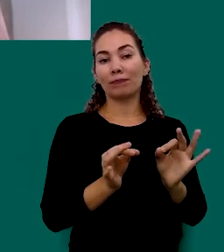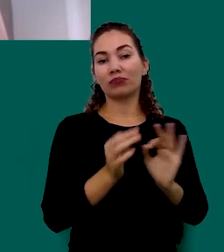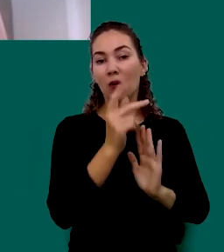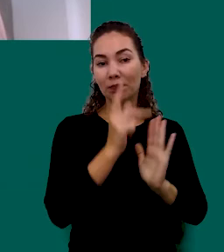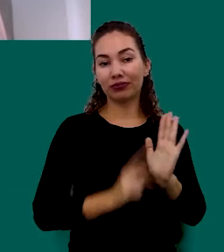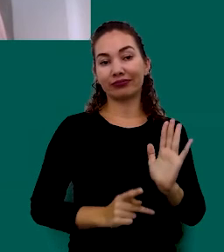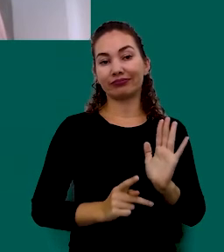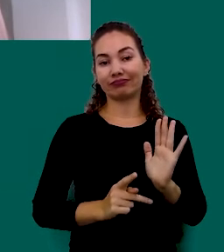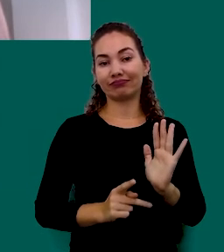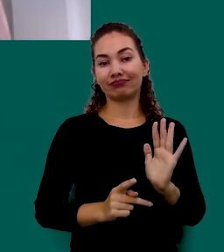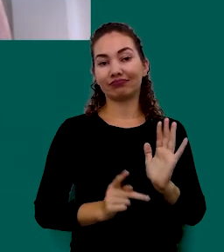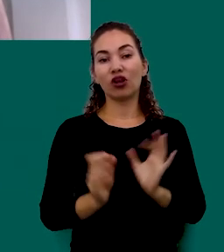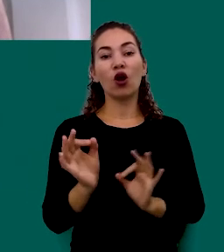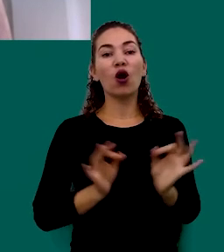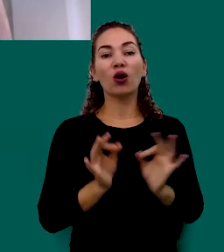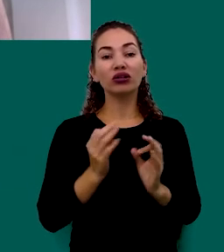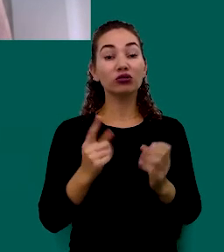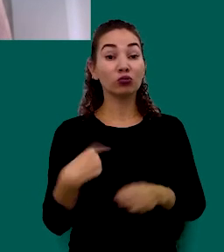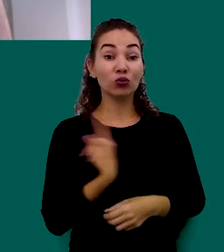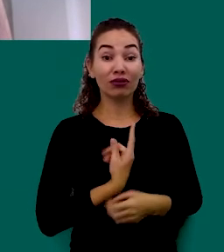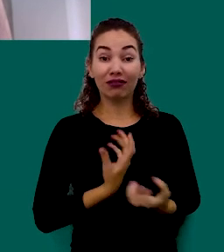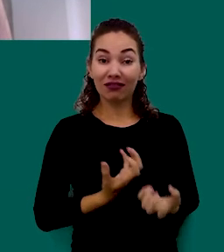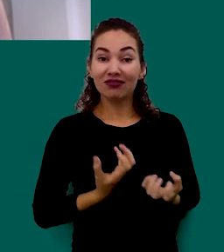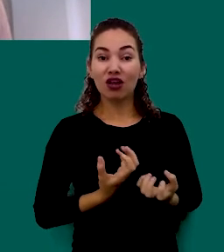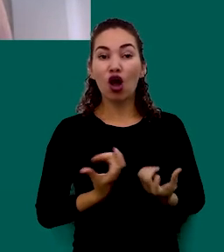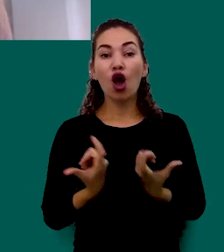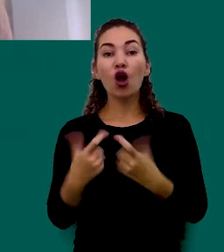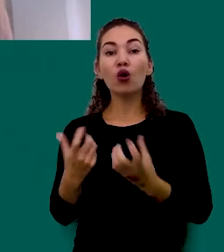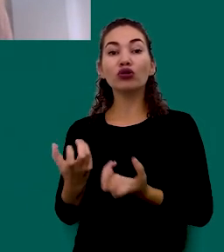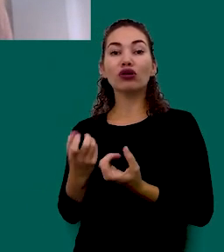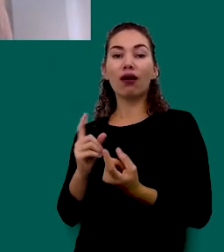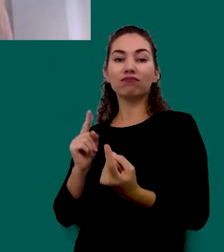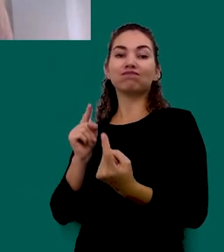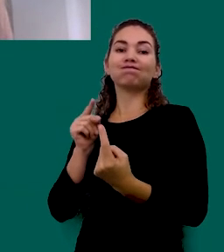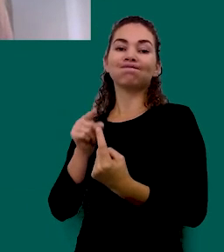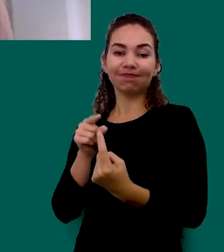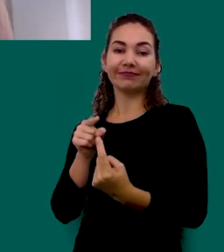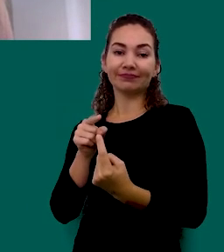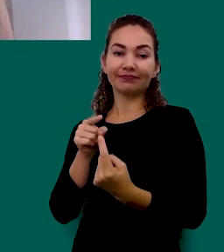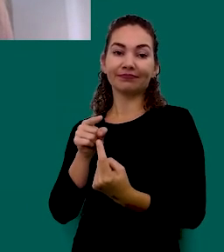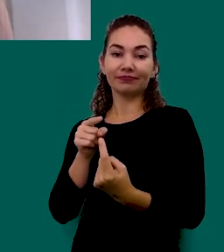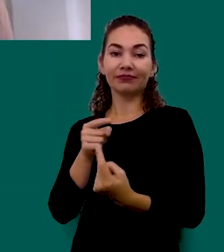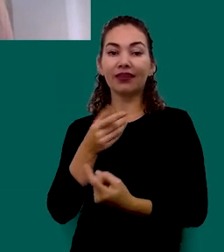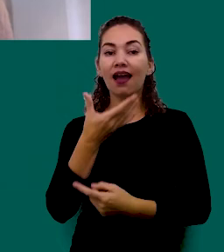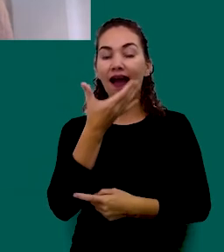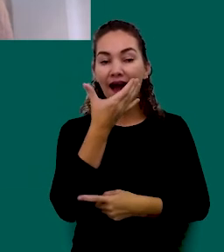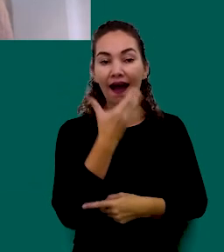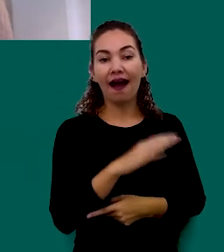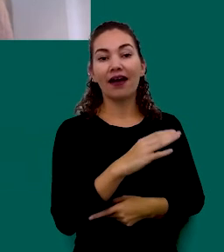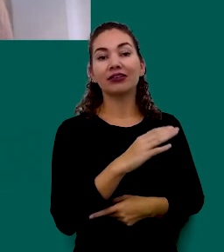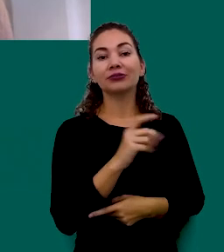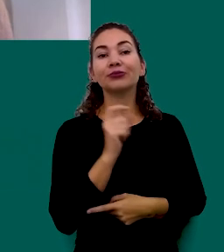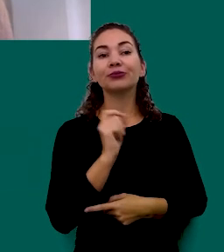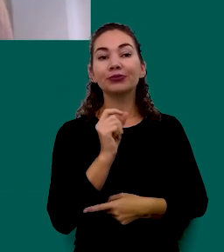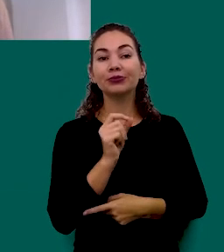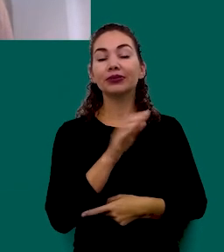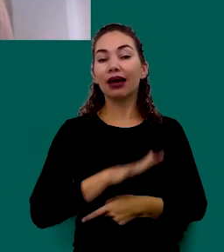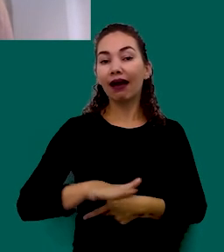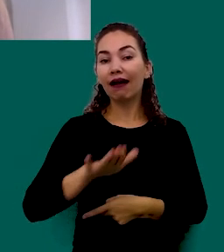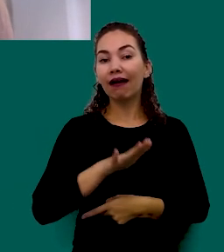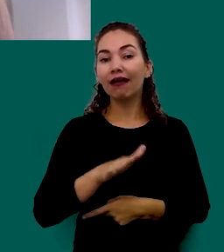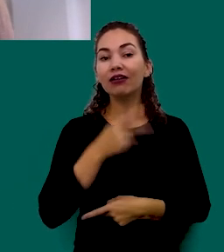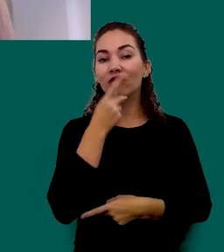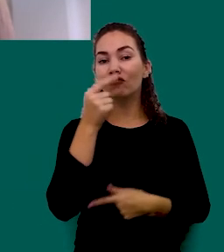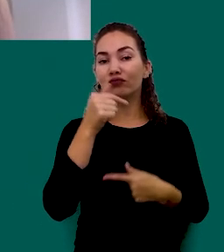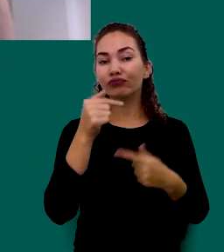Organização No Que Queremos E Aonde Queremos Chegar Eu Acho Que Esses Aspectos São